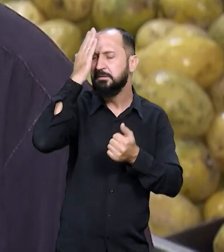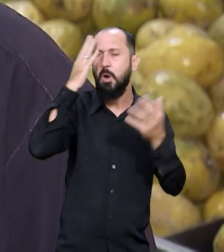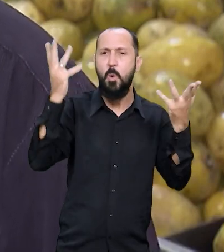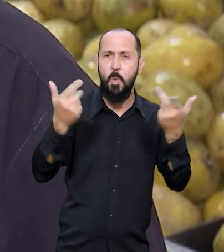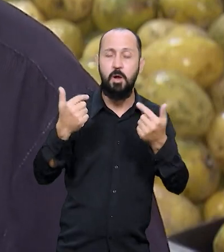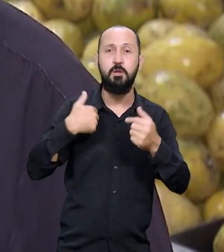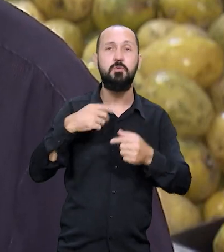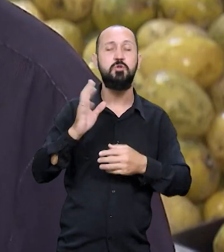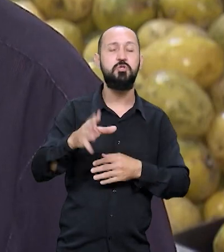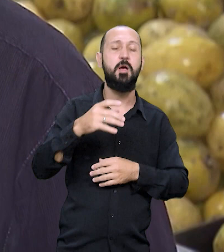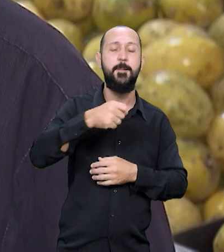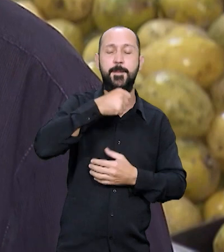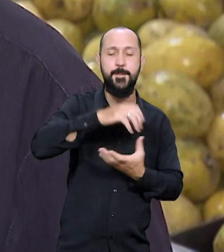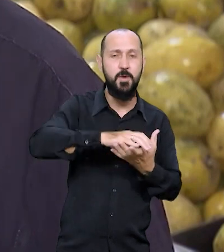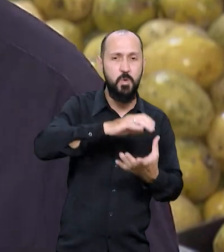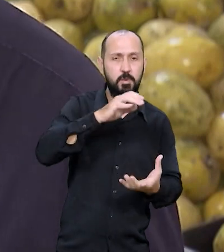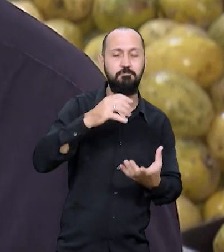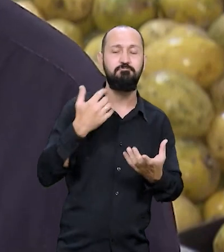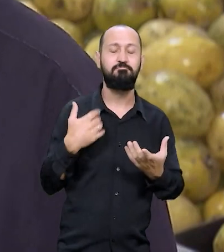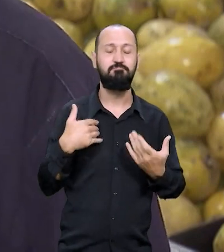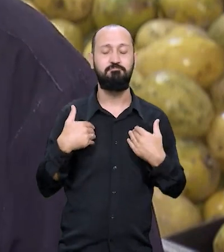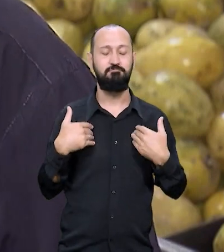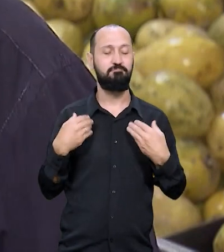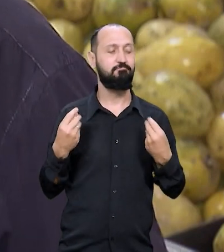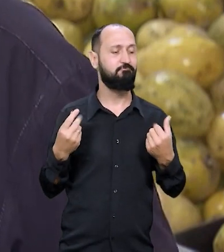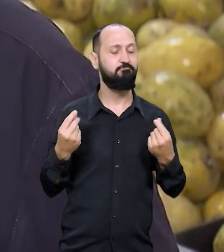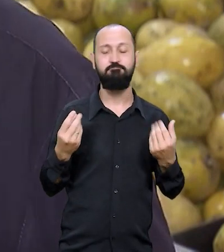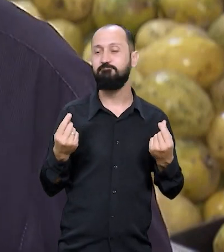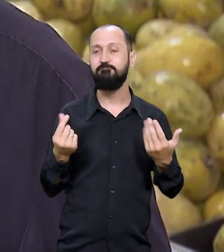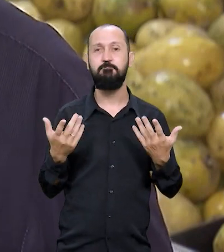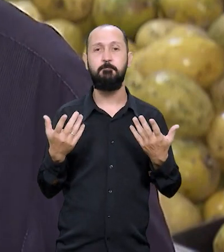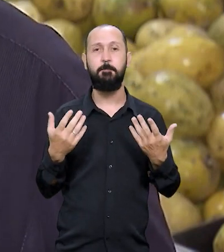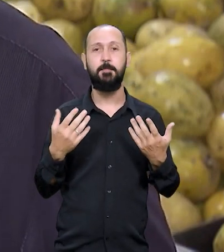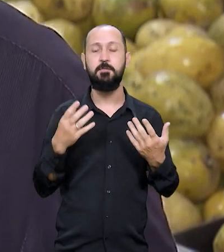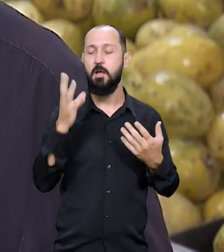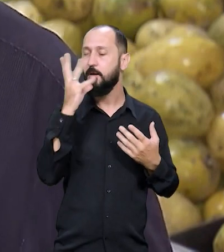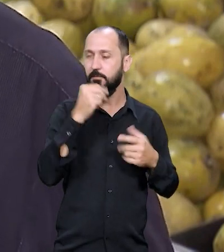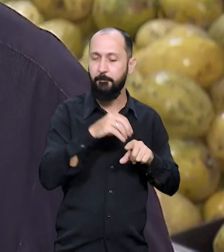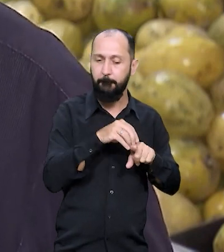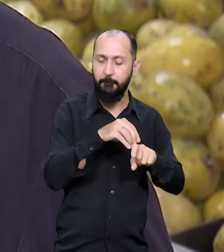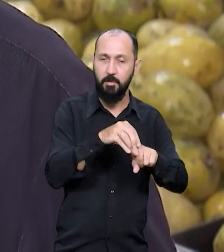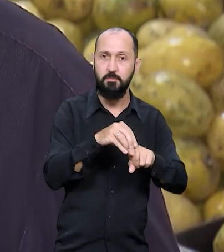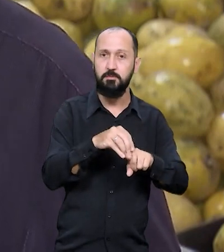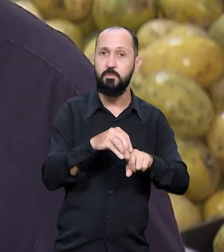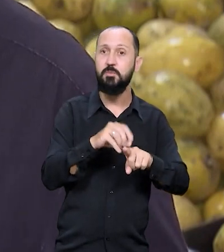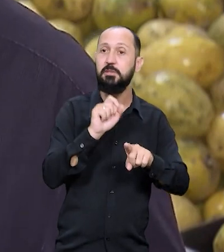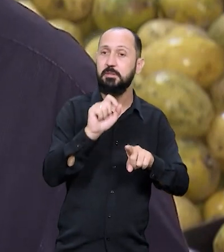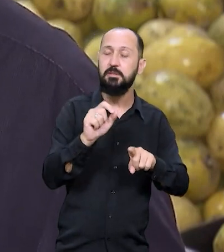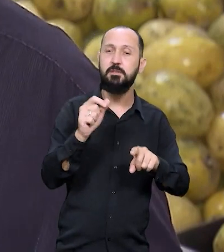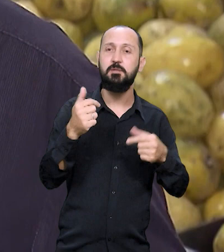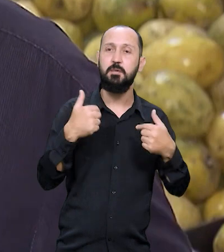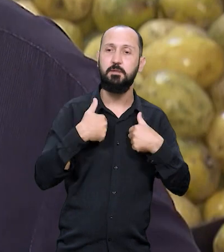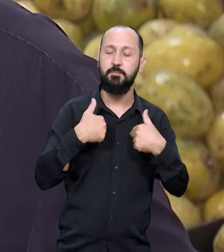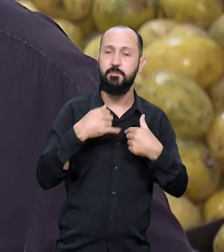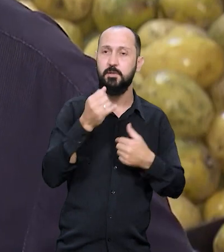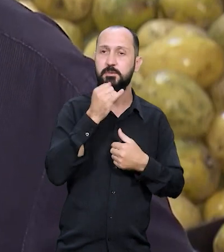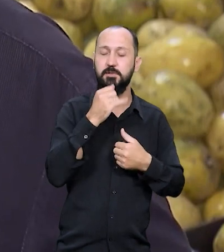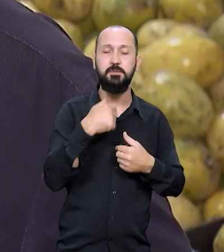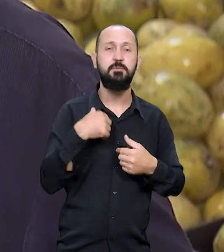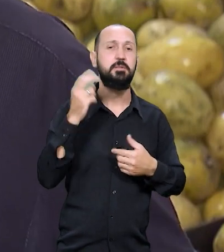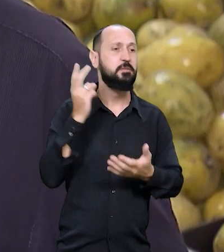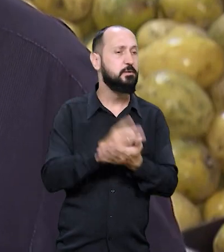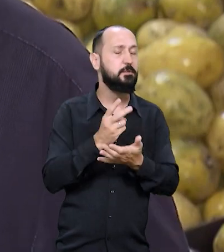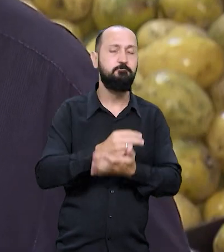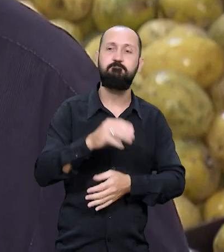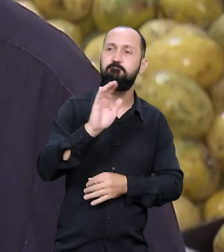E a gente mais idoso, quer dizer, é mais lento nisso. Não que você, no meu